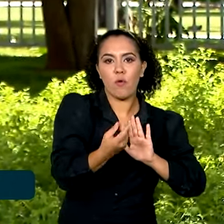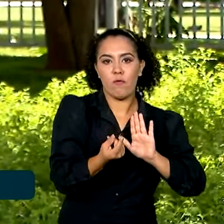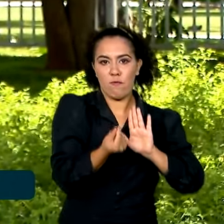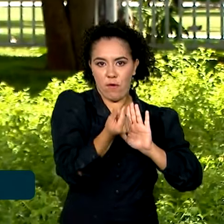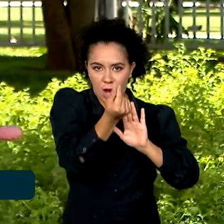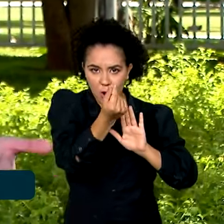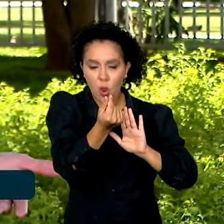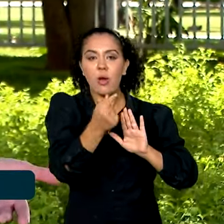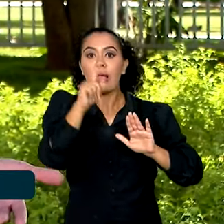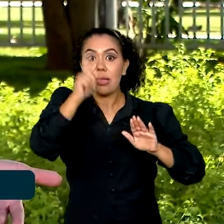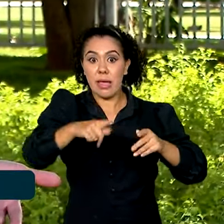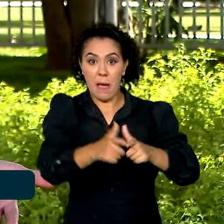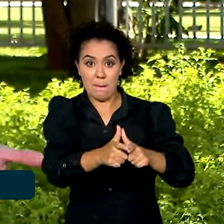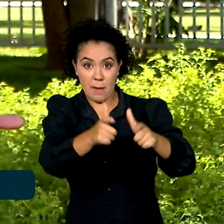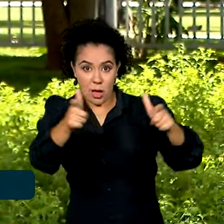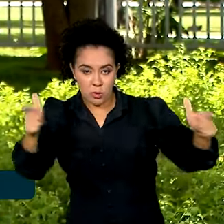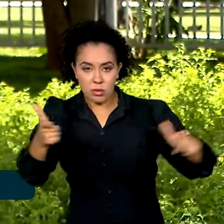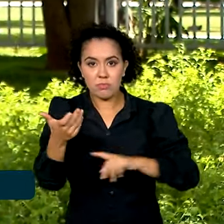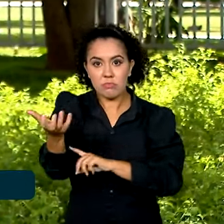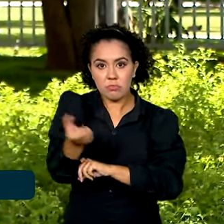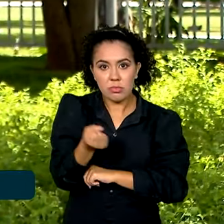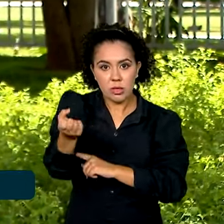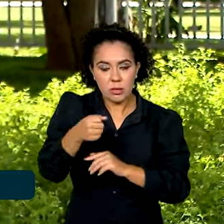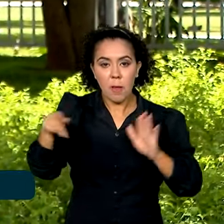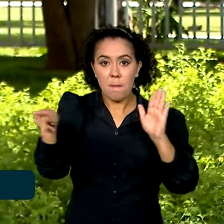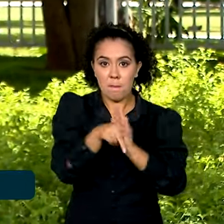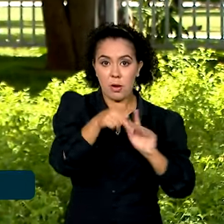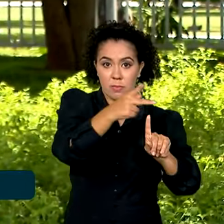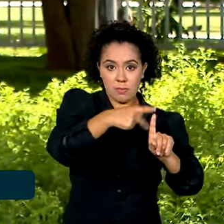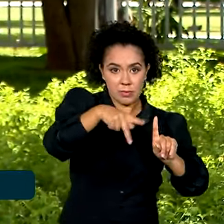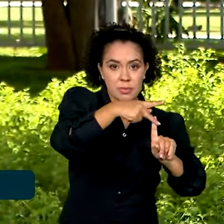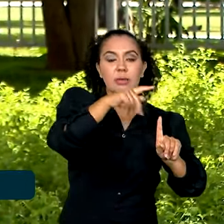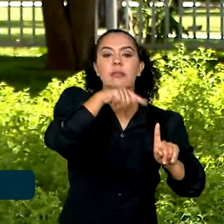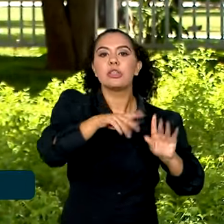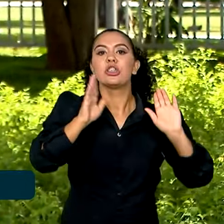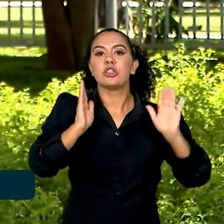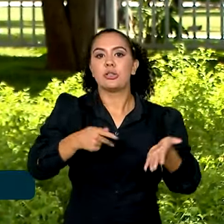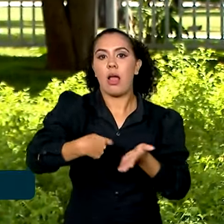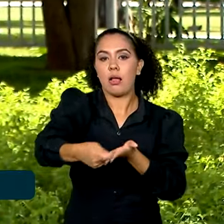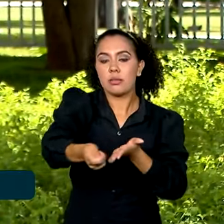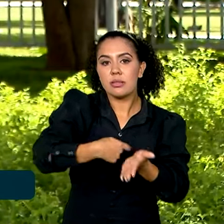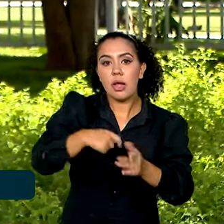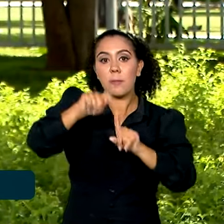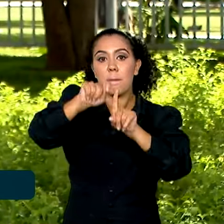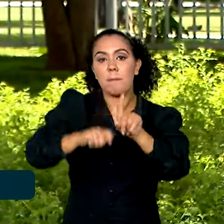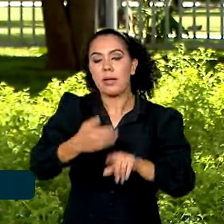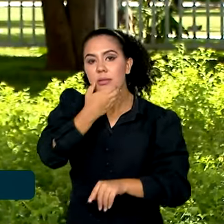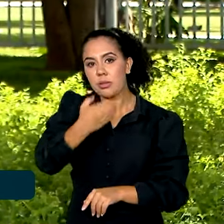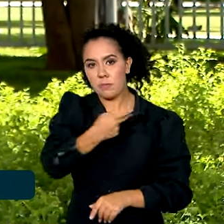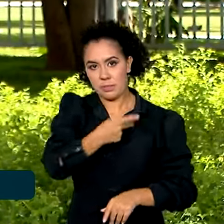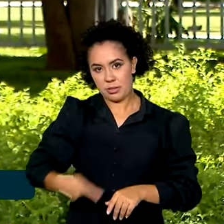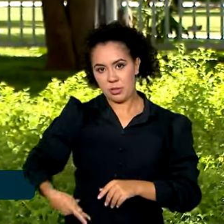responde pela maior parte dos benefícios da Previdência Social, foi assinado em dezembro pelo presidente Lula.